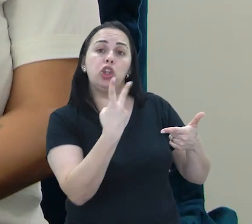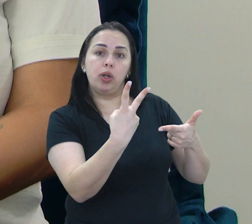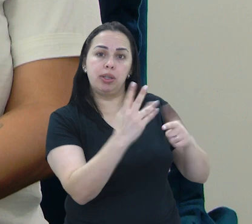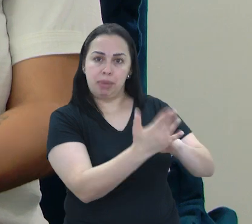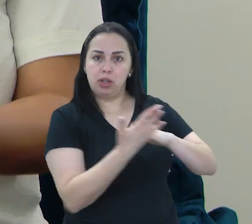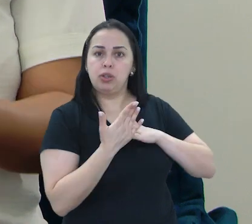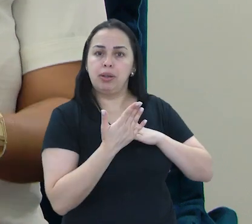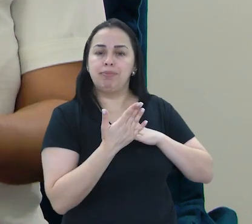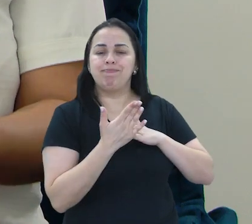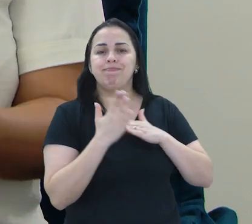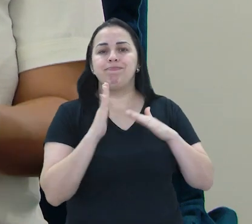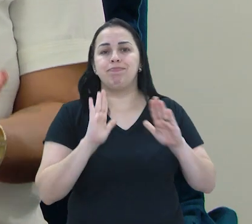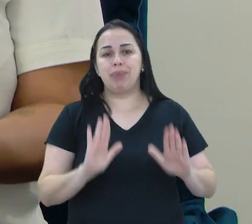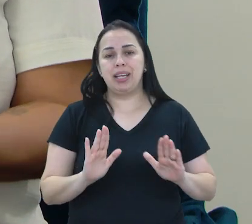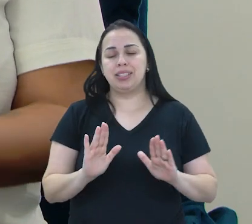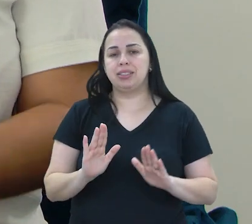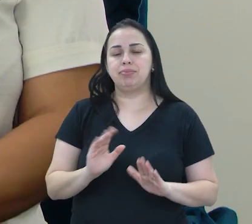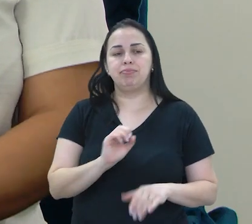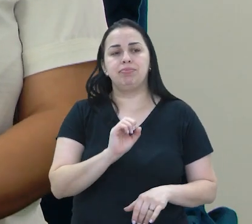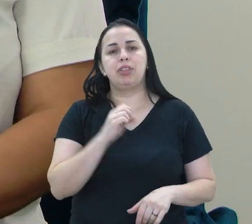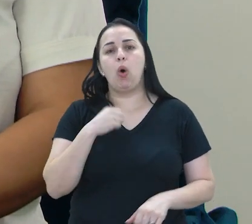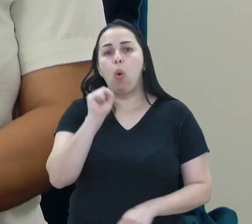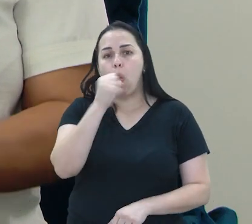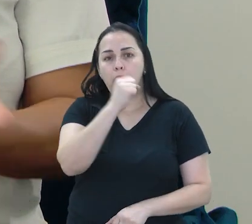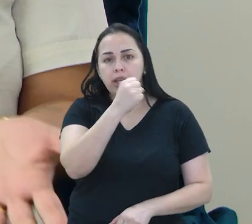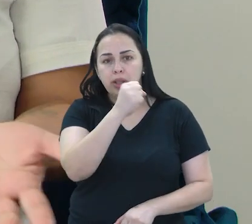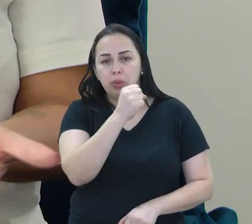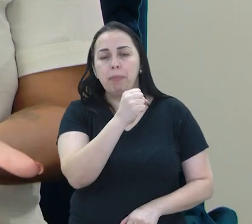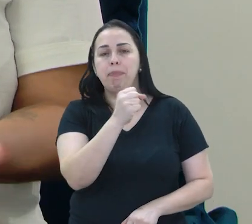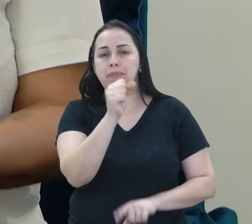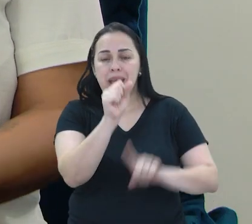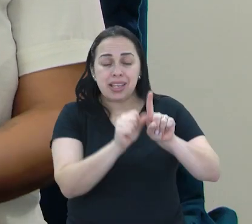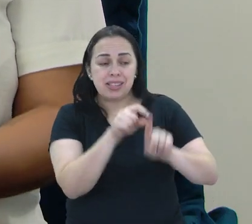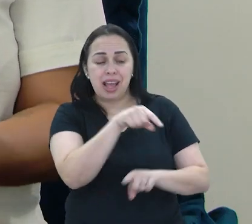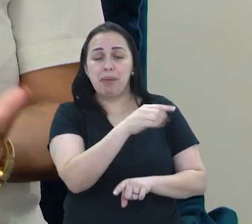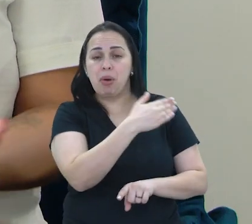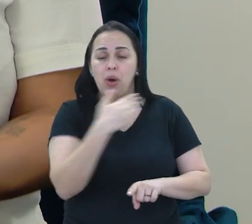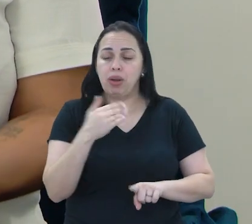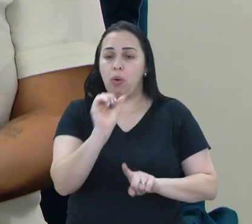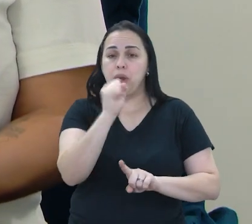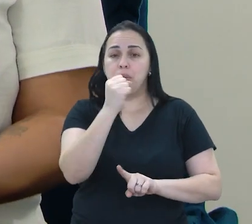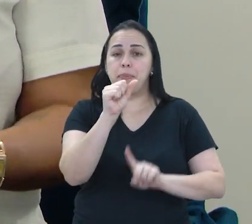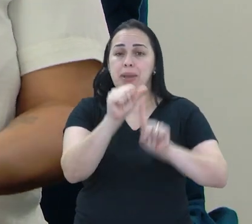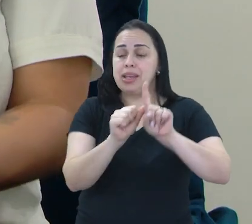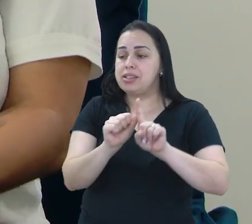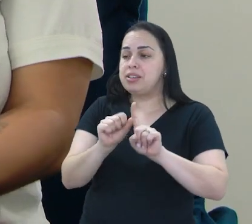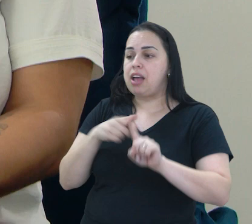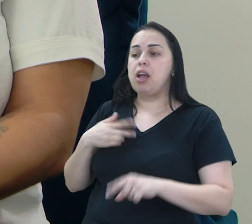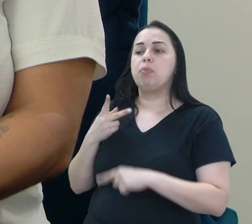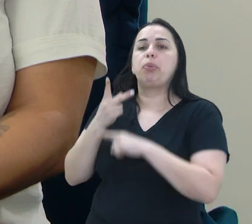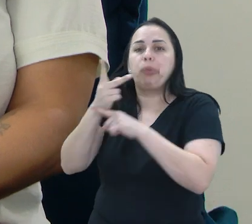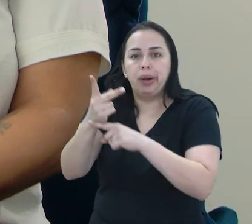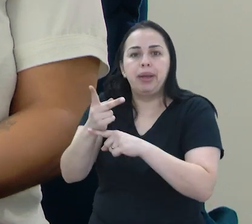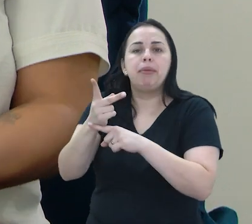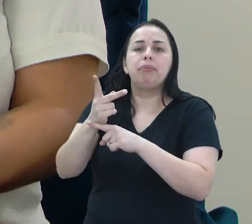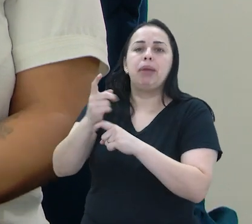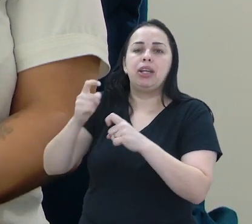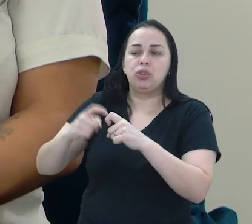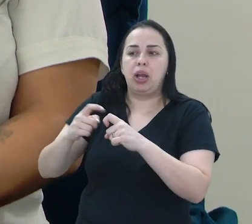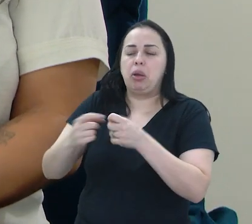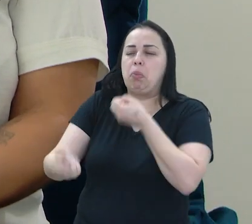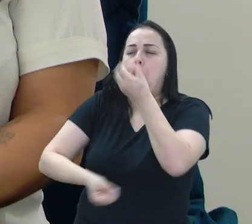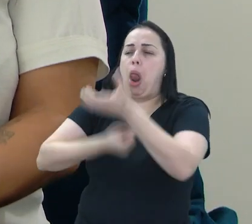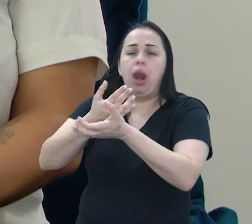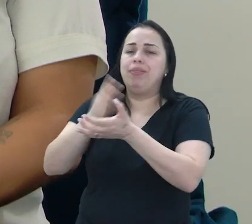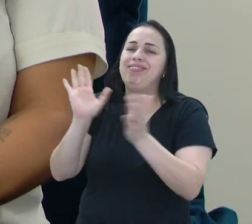continuar. Porém, com oito meses que minha filha tinha falecido, eu fui no médico e eu não consegui falar. Eu só chorava. E aí